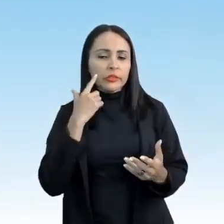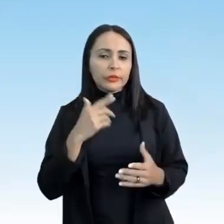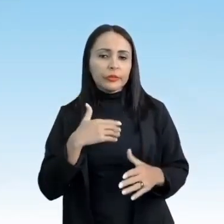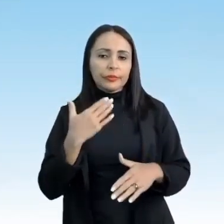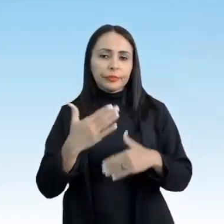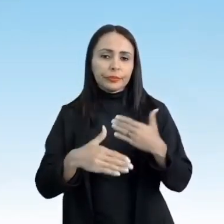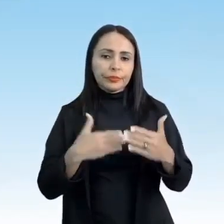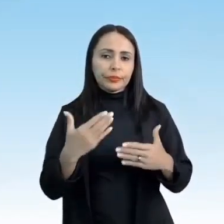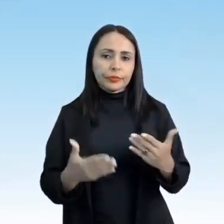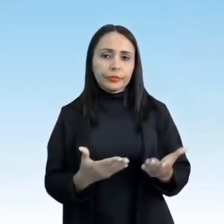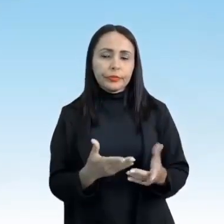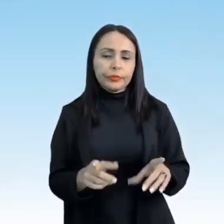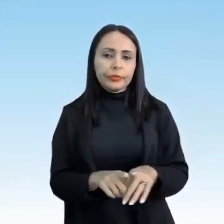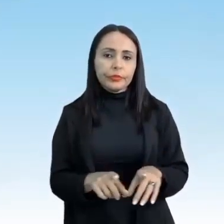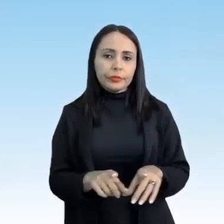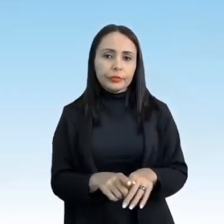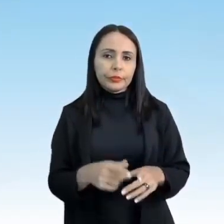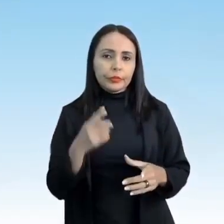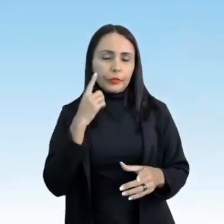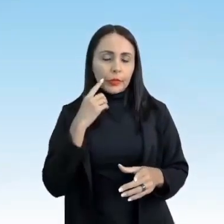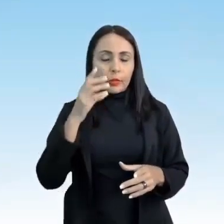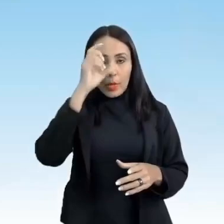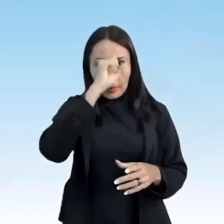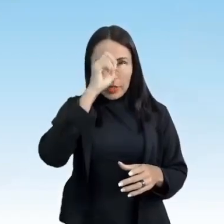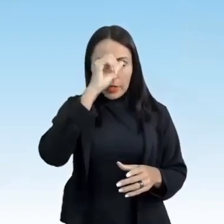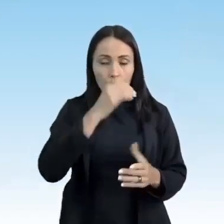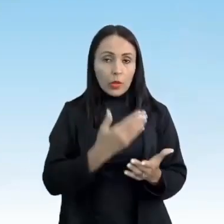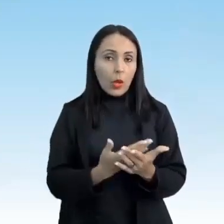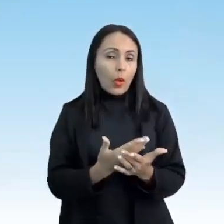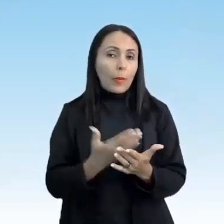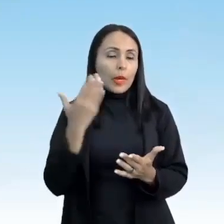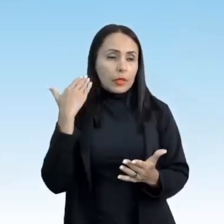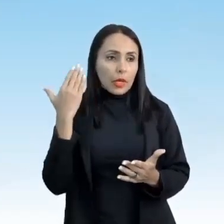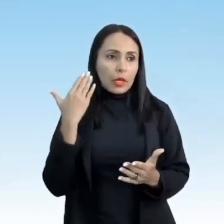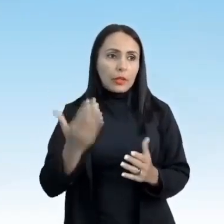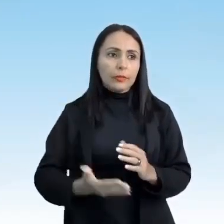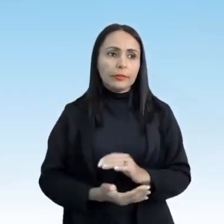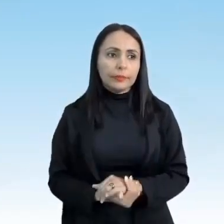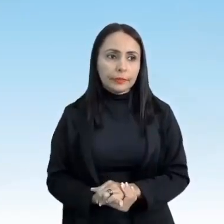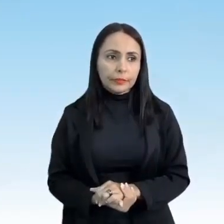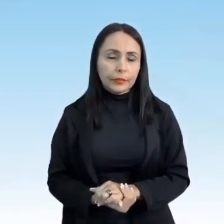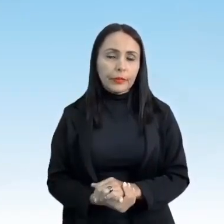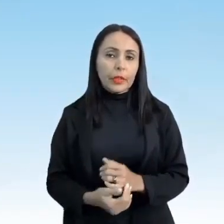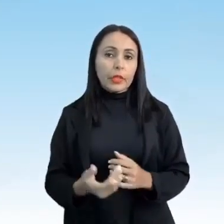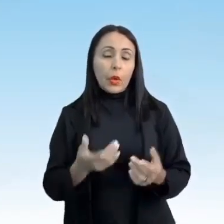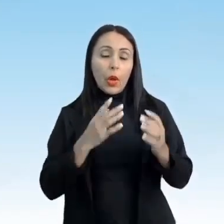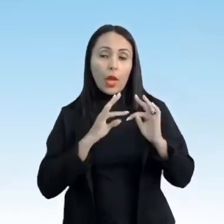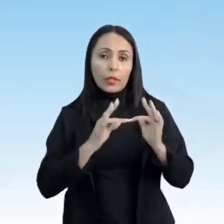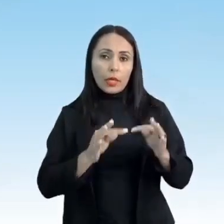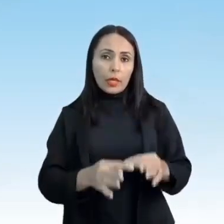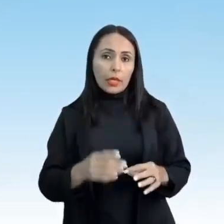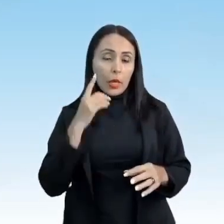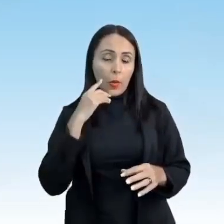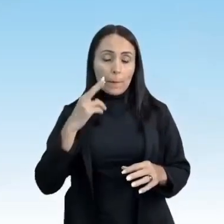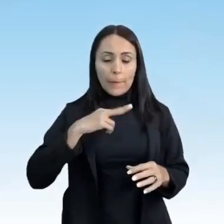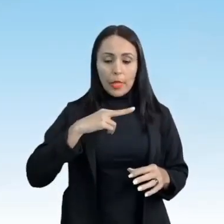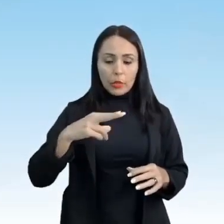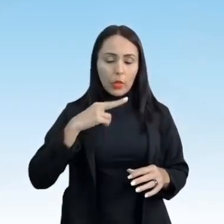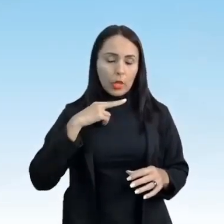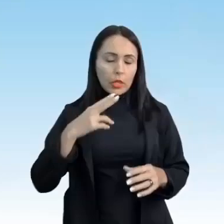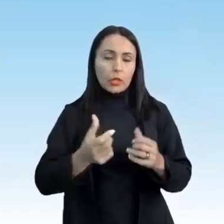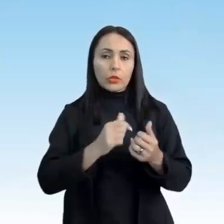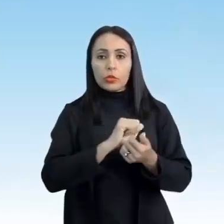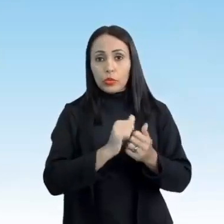dos fundamentos do futebol, porque vocês aprenderam na aula passada, tá? Então, a técnica é uma particularidade do esporte,